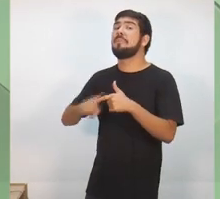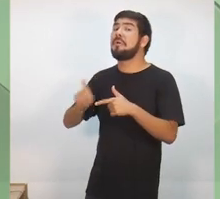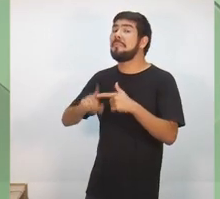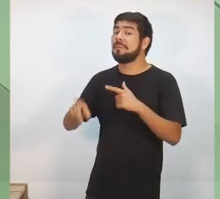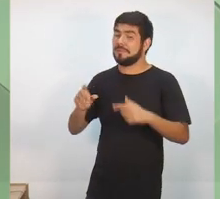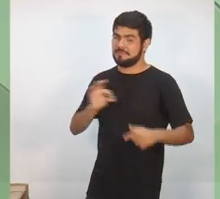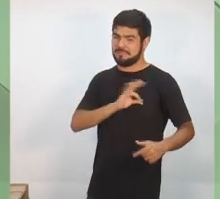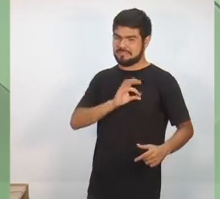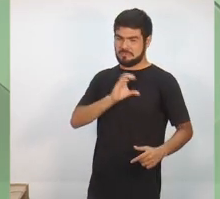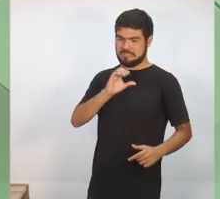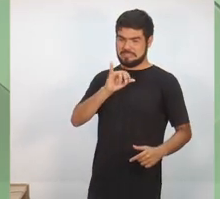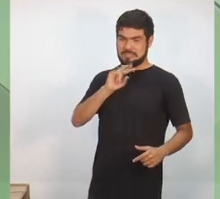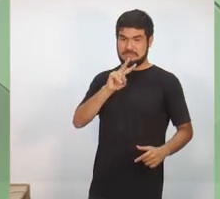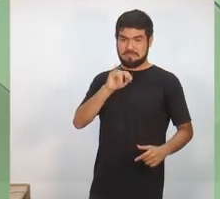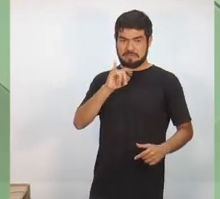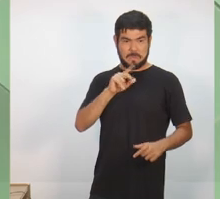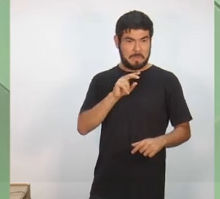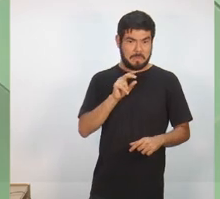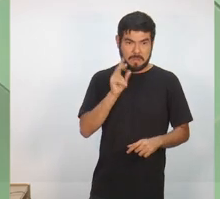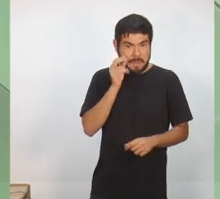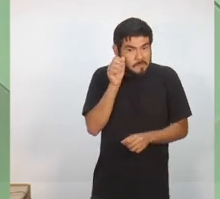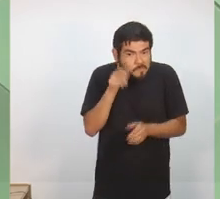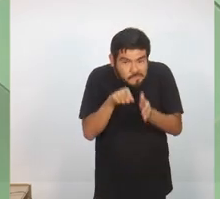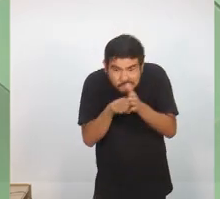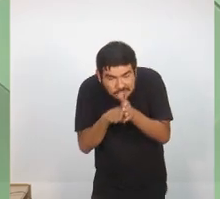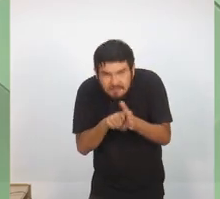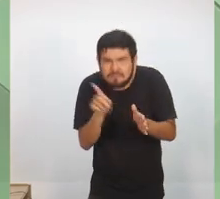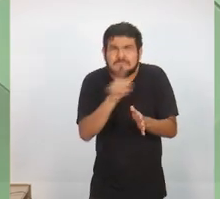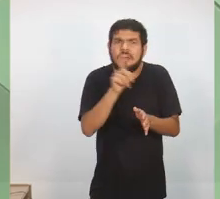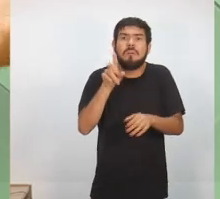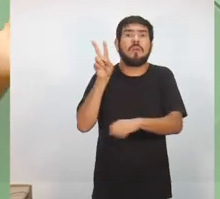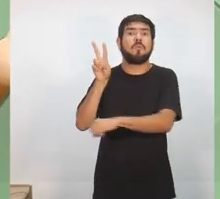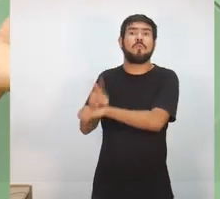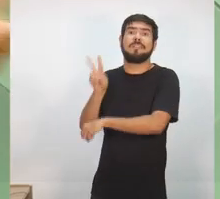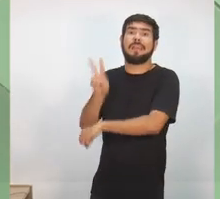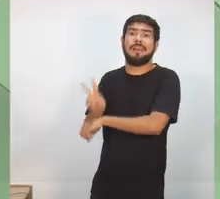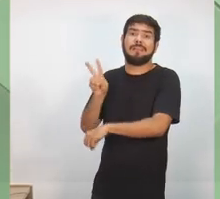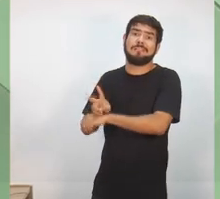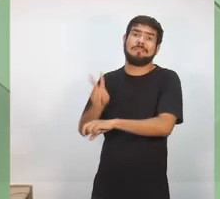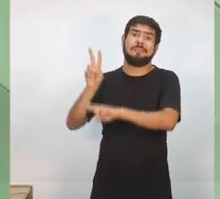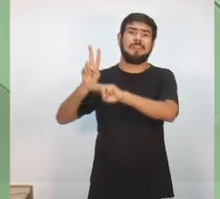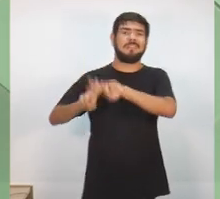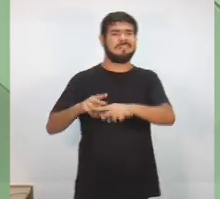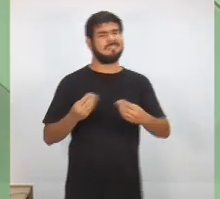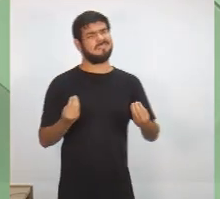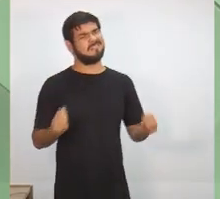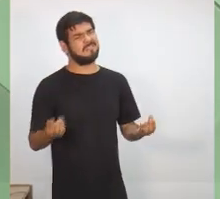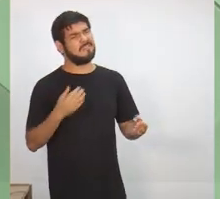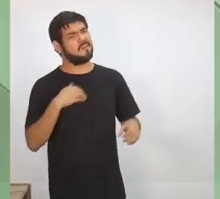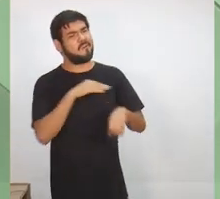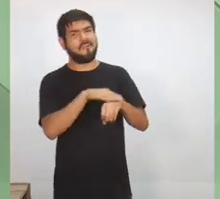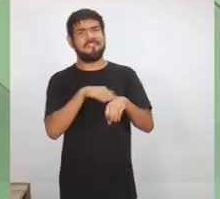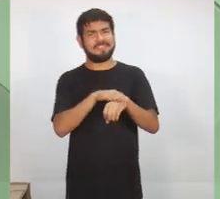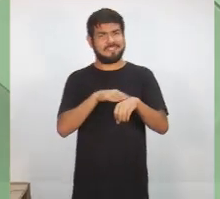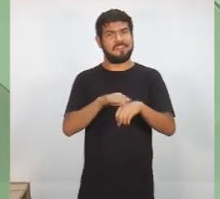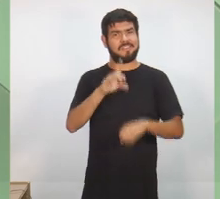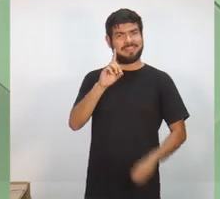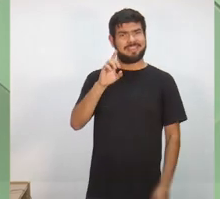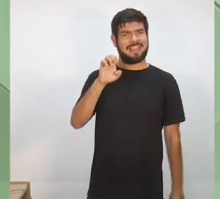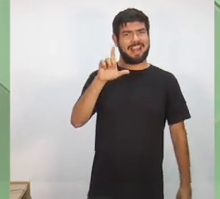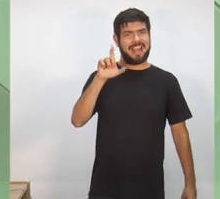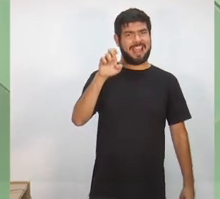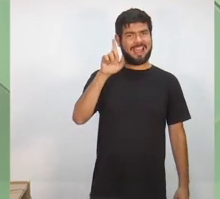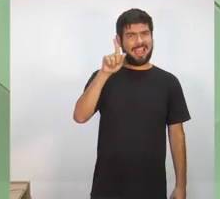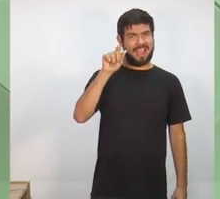investigar crime, mas é cuidar de preso. Estive conversando, inclusive, com um delegado da polícia civil e ele disse assim, olha, meu